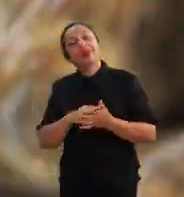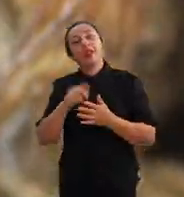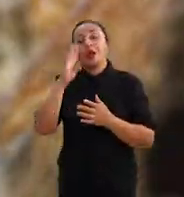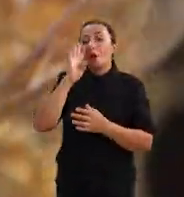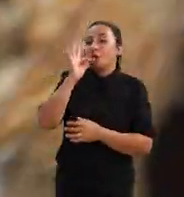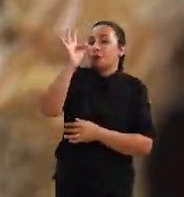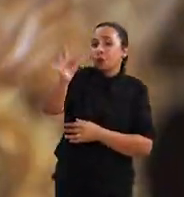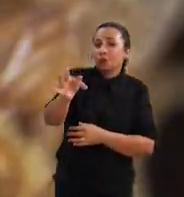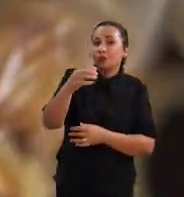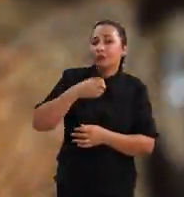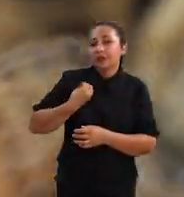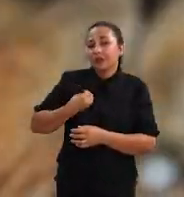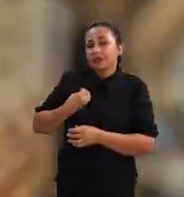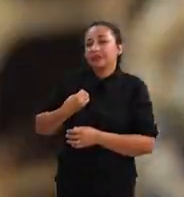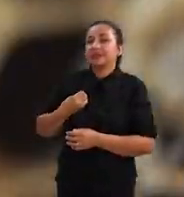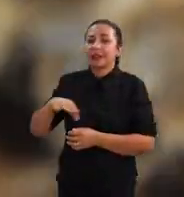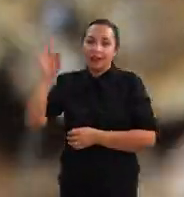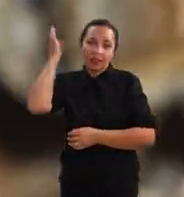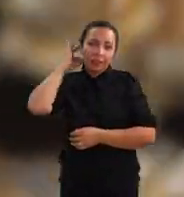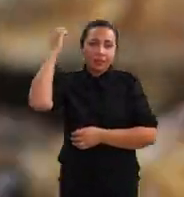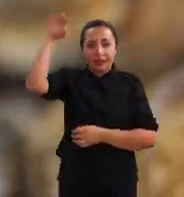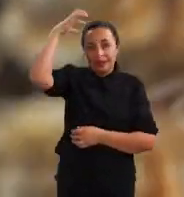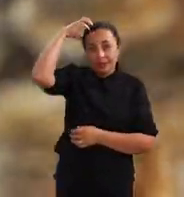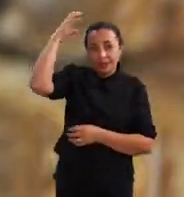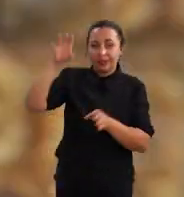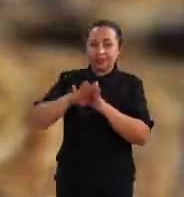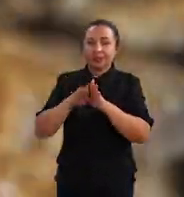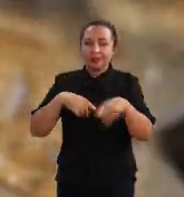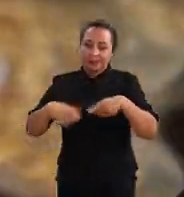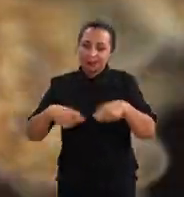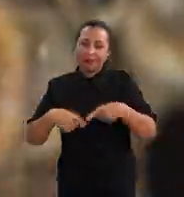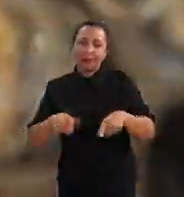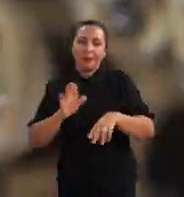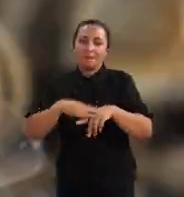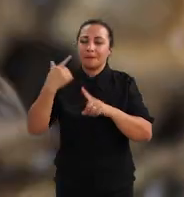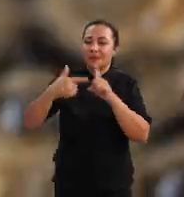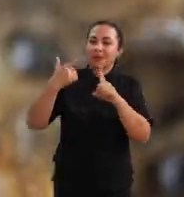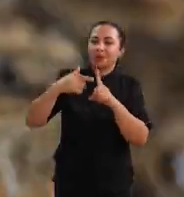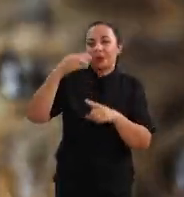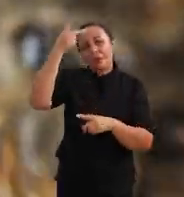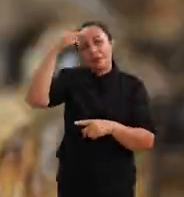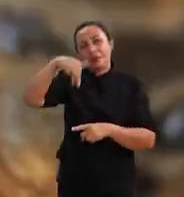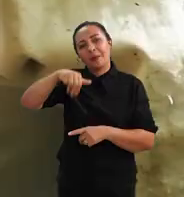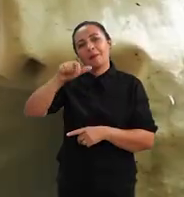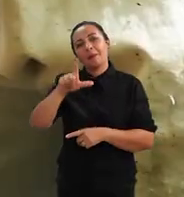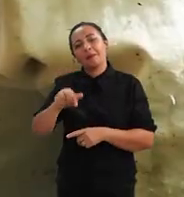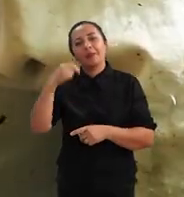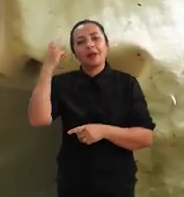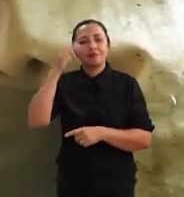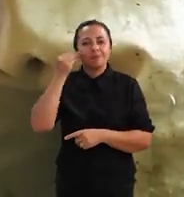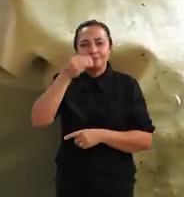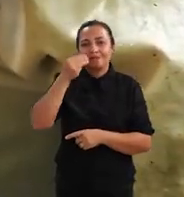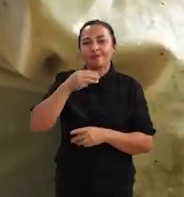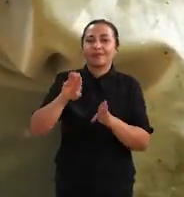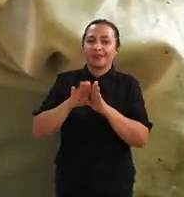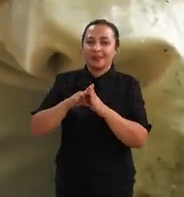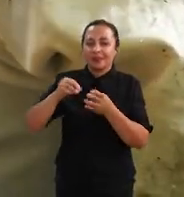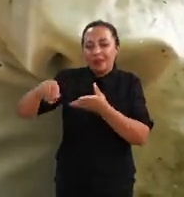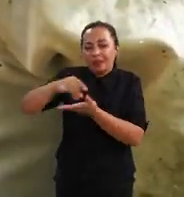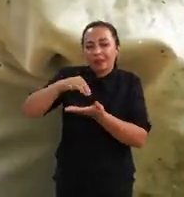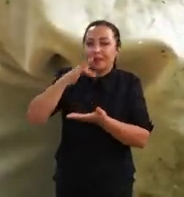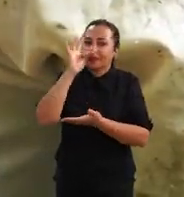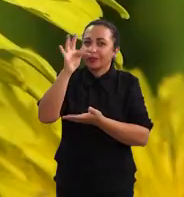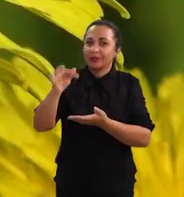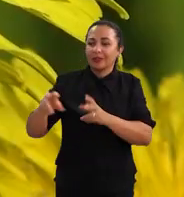horizonte da apicultura está iluminado com abelhas rainhas e operárias mais produtivas para o mel e para a polinização